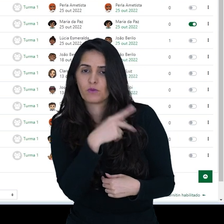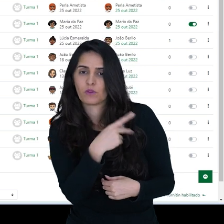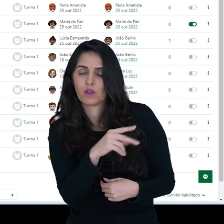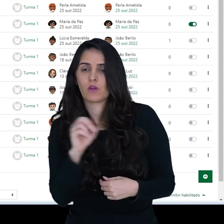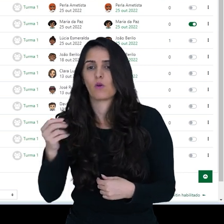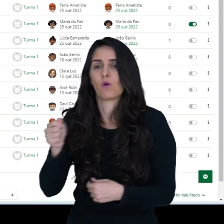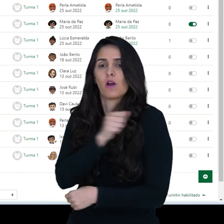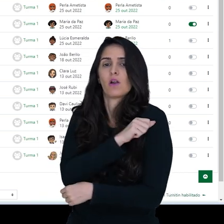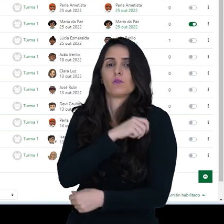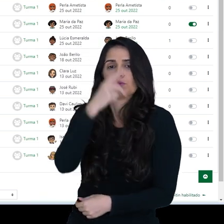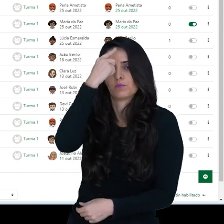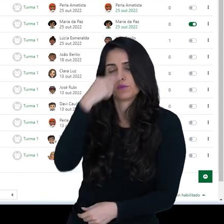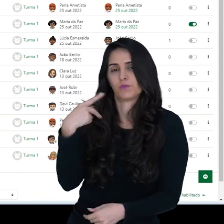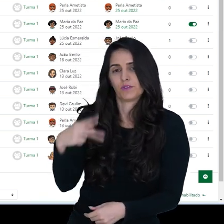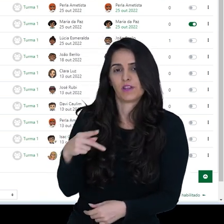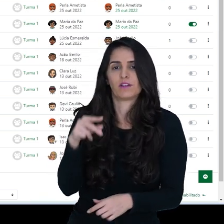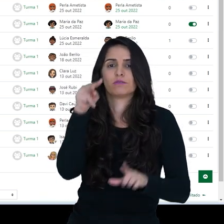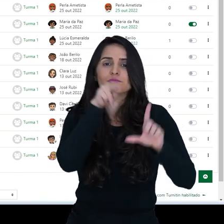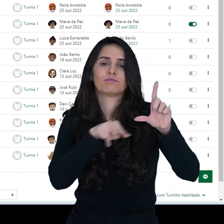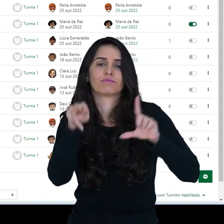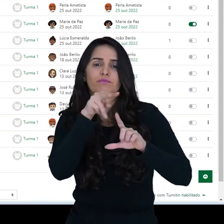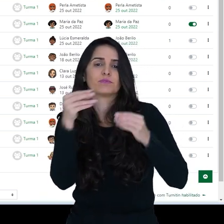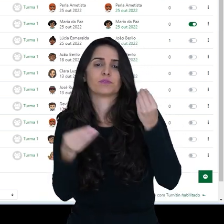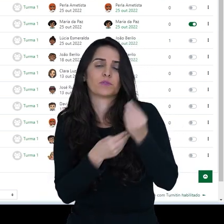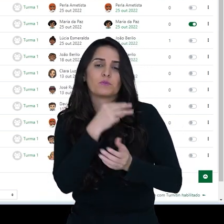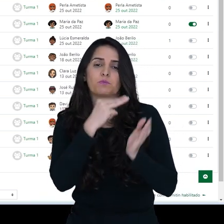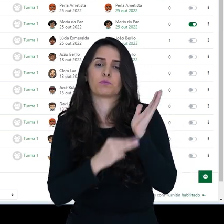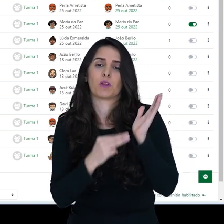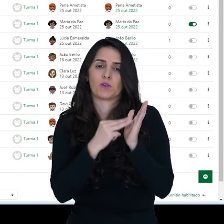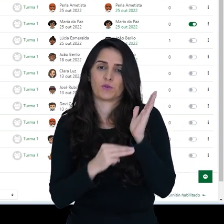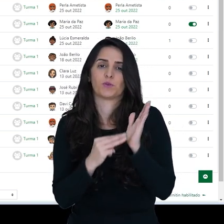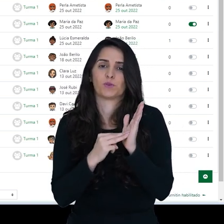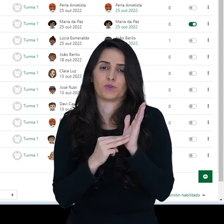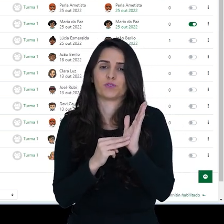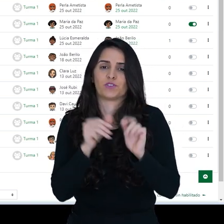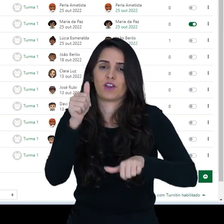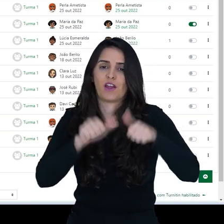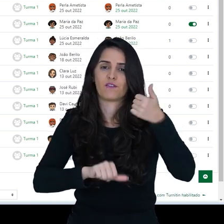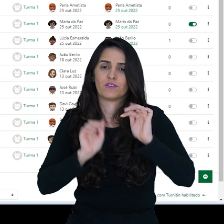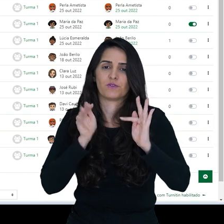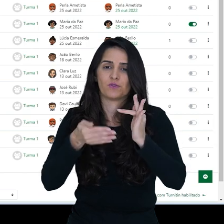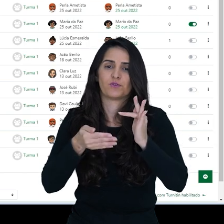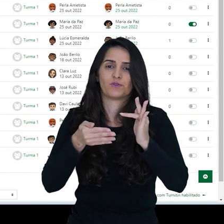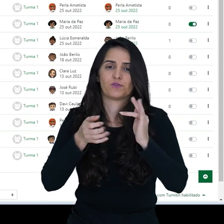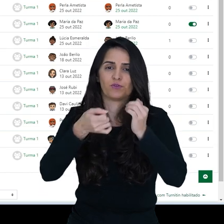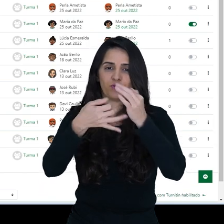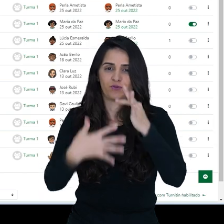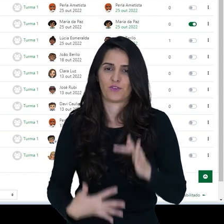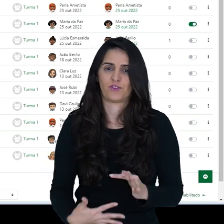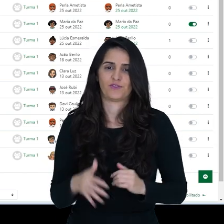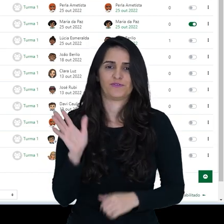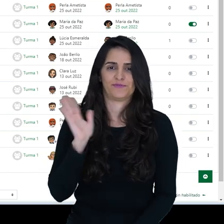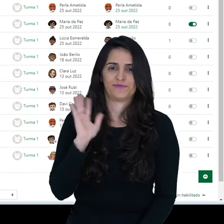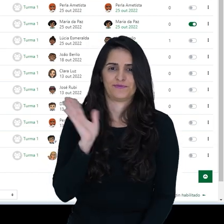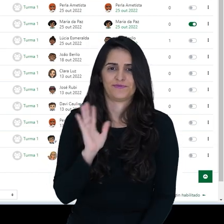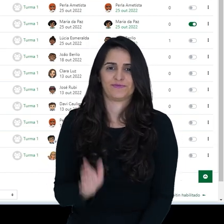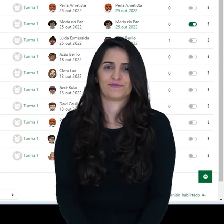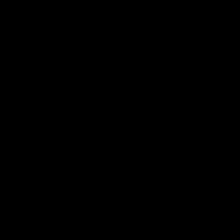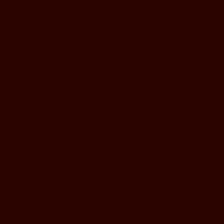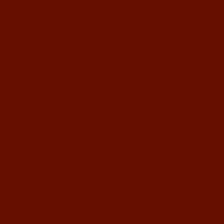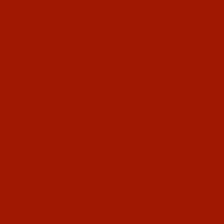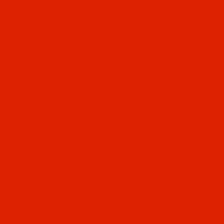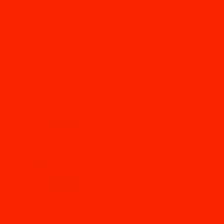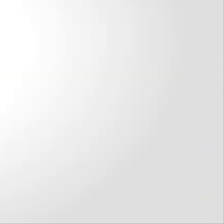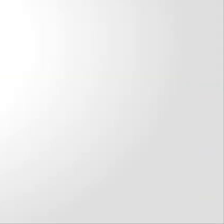ou mediador quanto pelo aluno deste método de avaliação no fórum. Até o próximo tutorial!